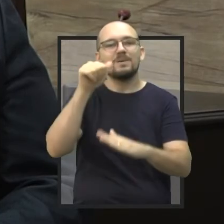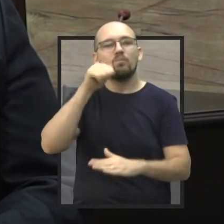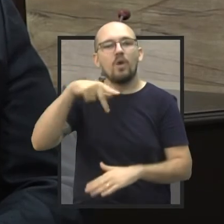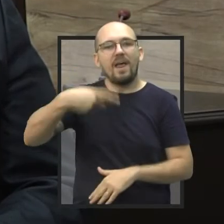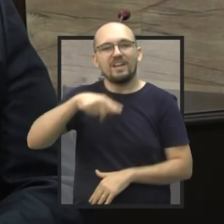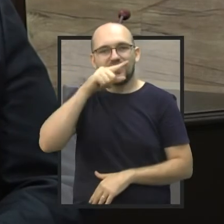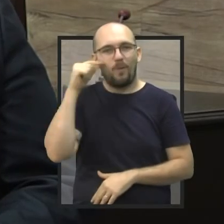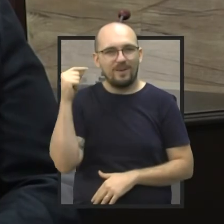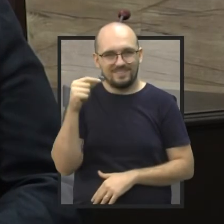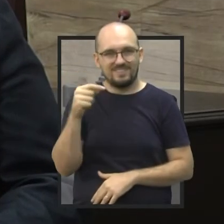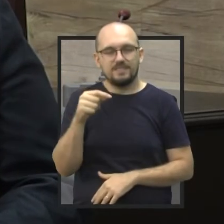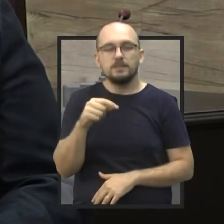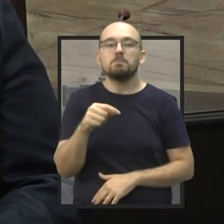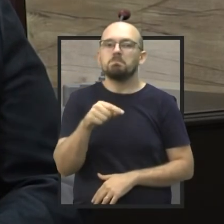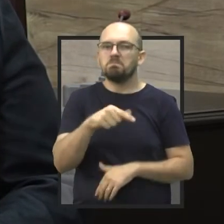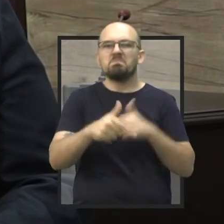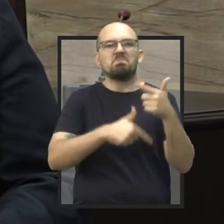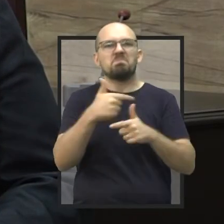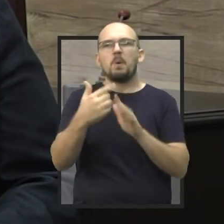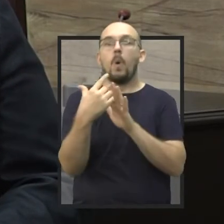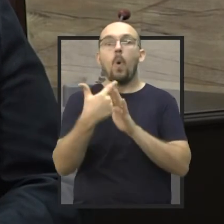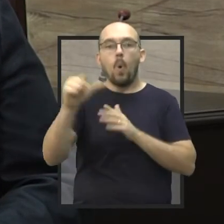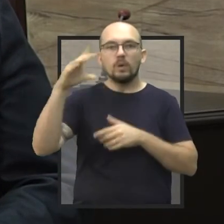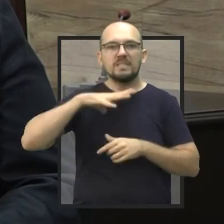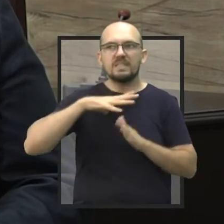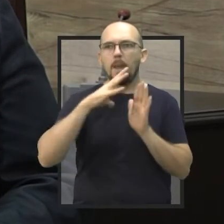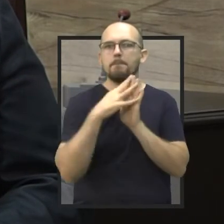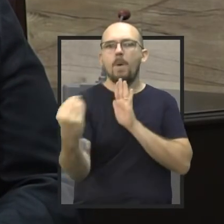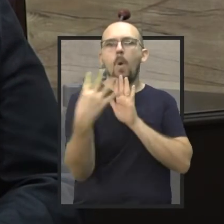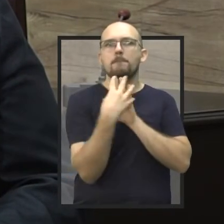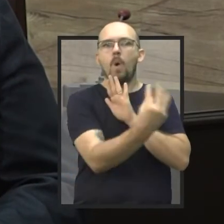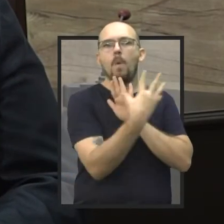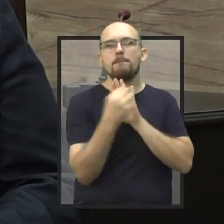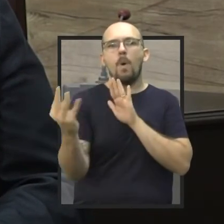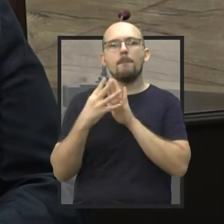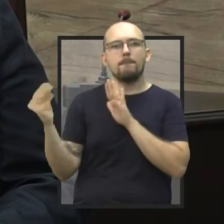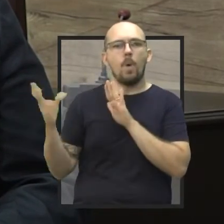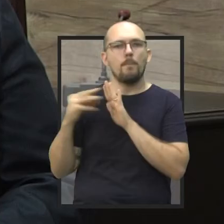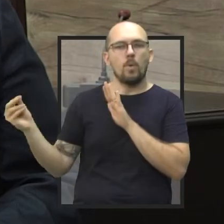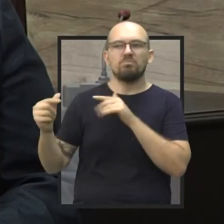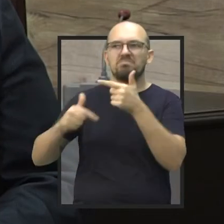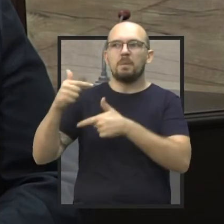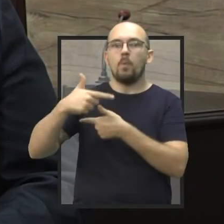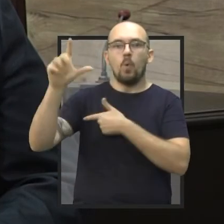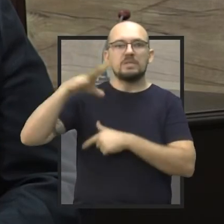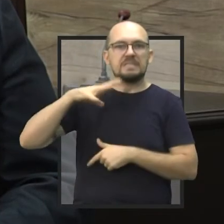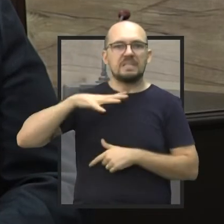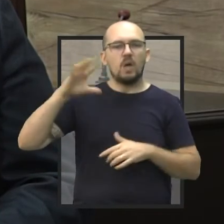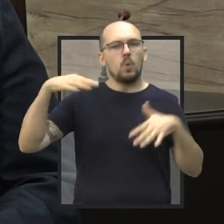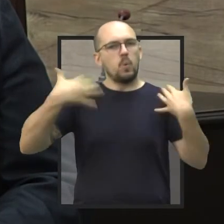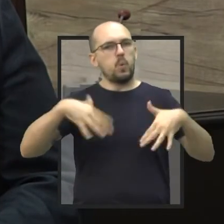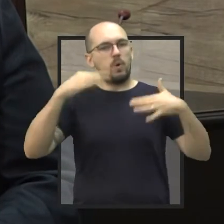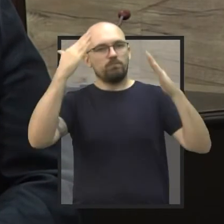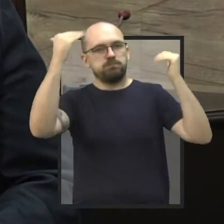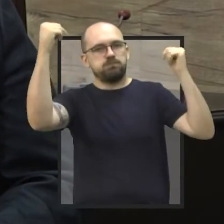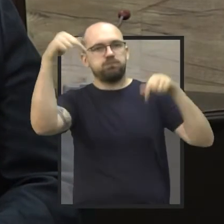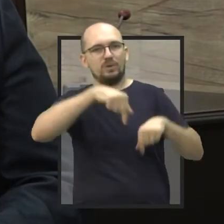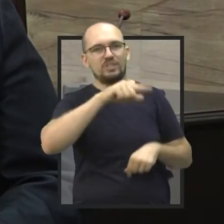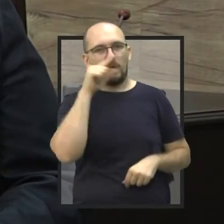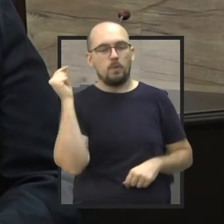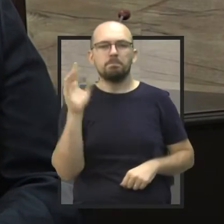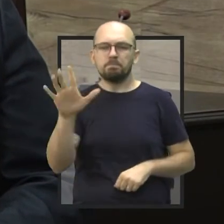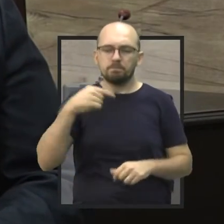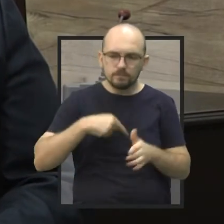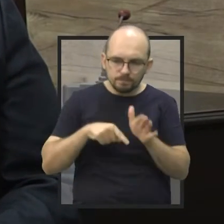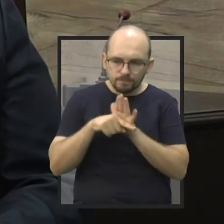Faz um trabalho excelente e copiado por várias cidades. O trabalho que Jaú realiza para as mulheres é muito reconhecido. E